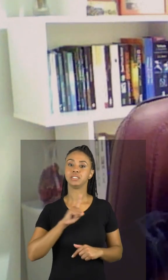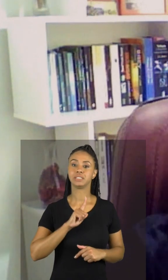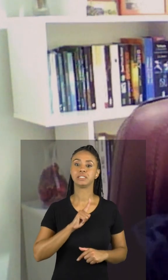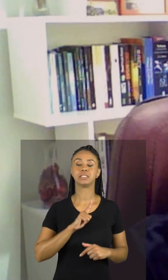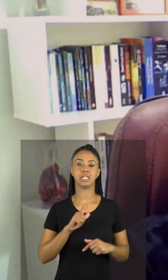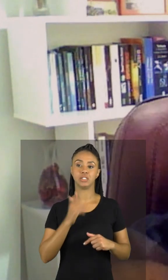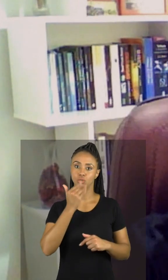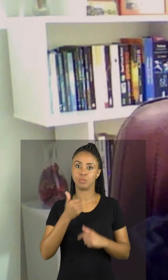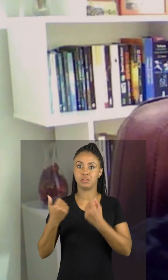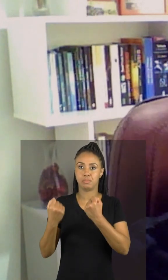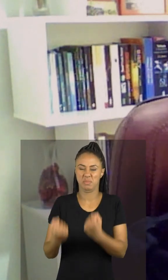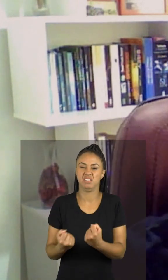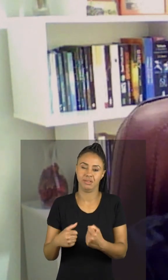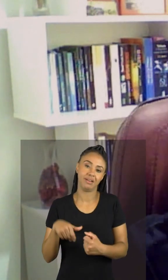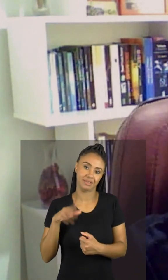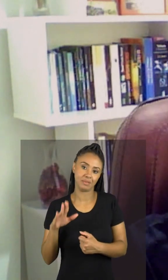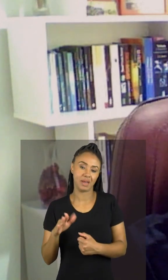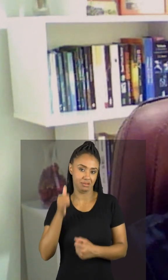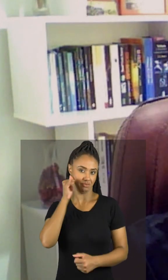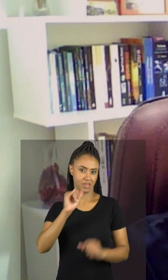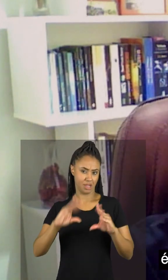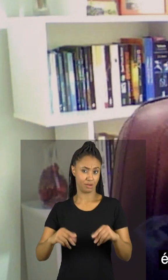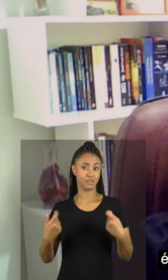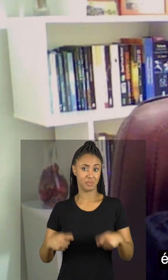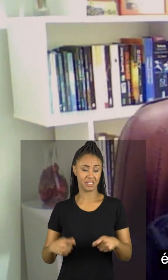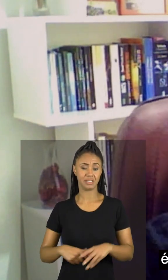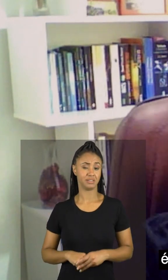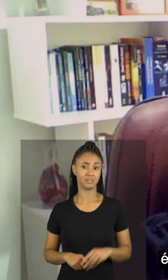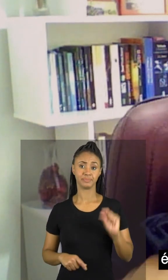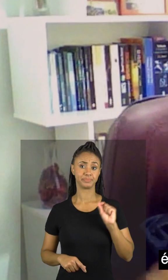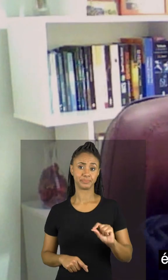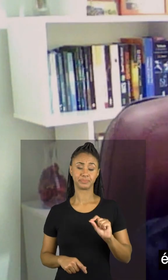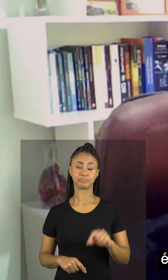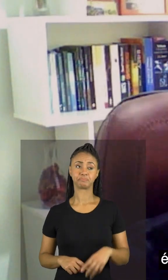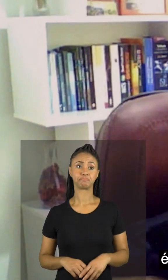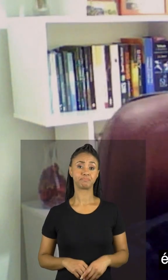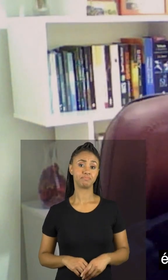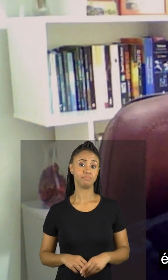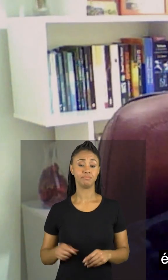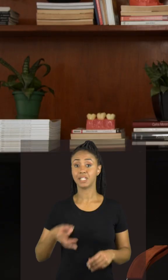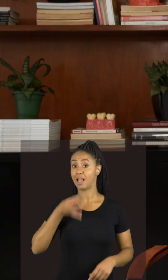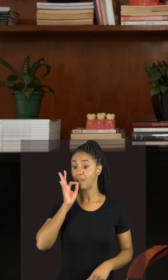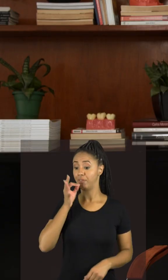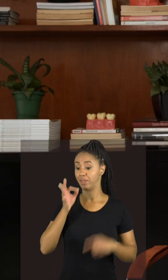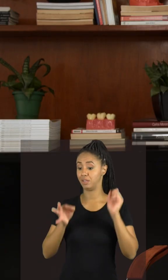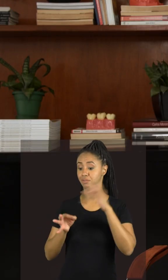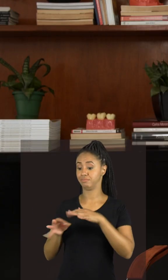pesadas e que devem ser evitadas à noite, é em relação também à cafeína.